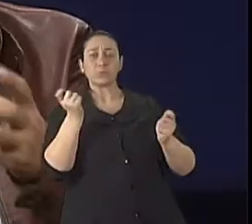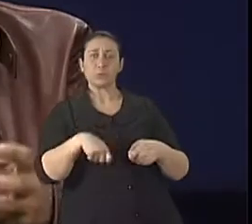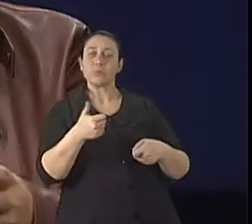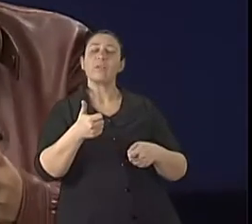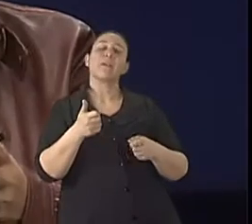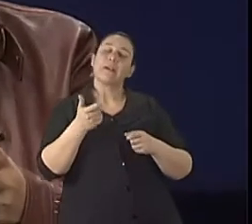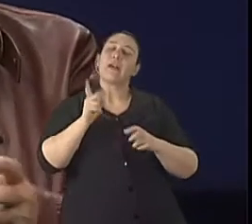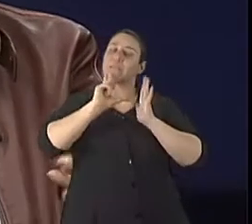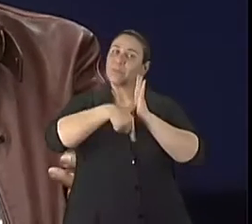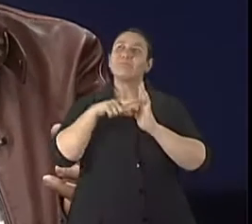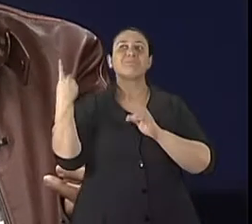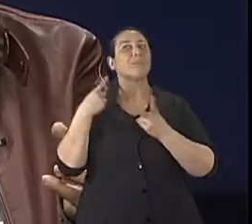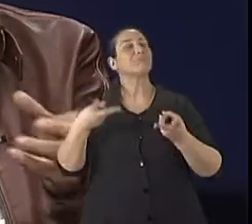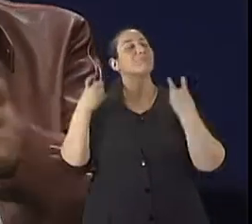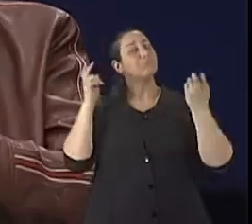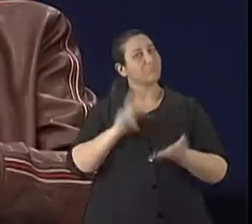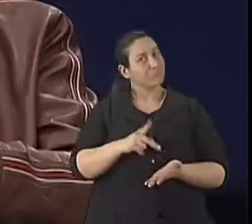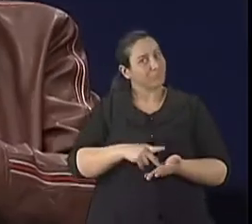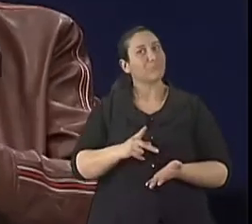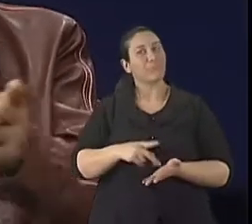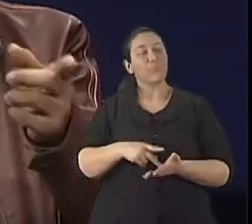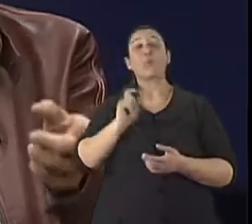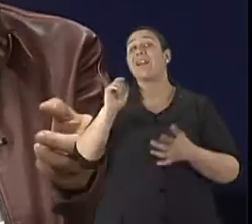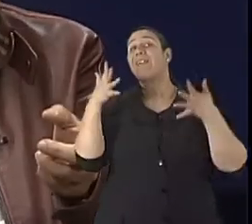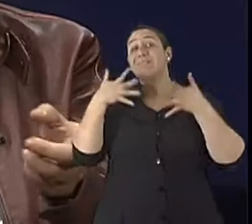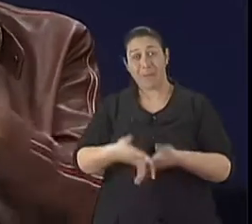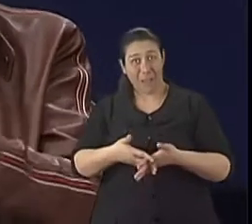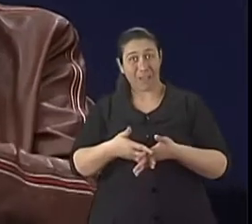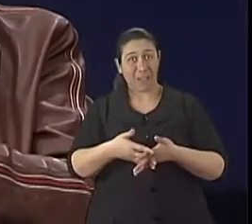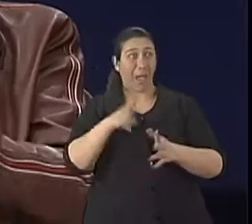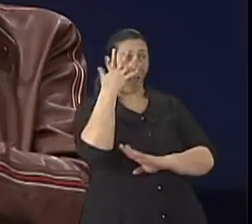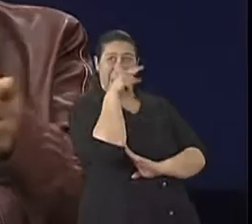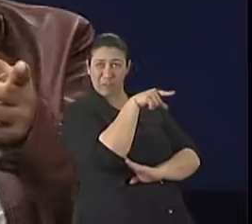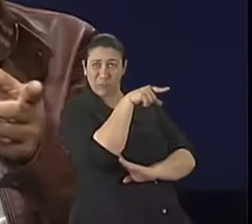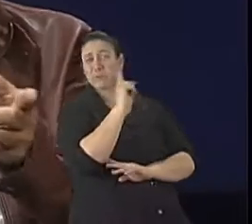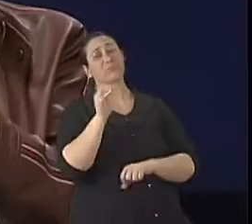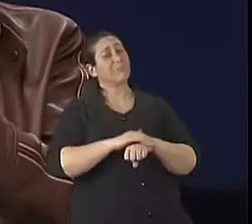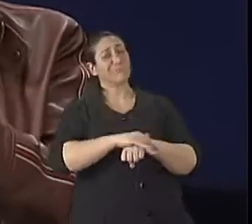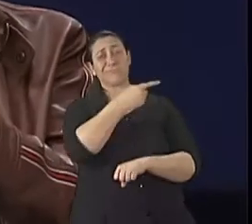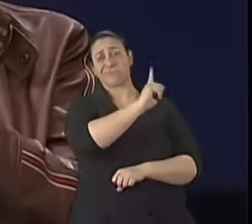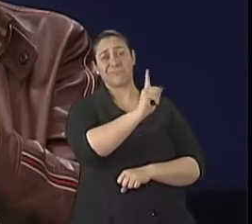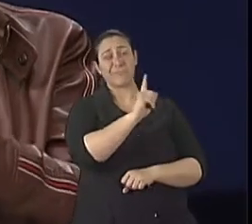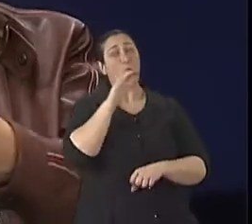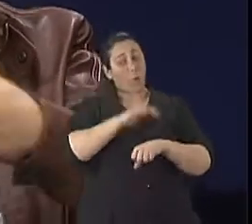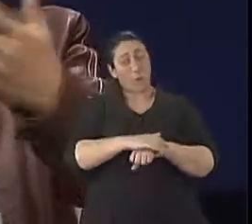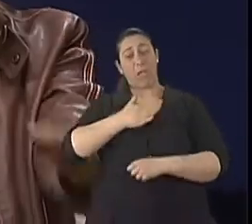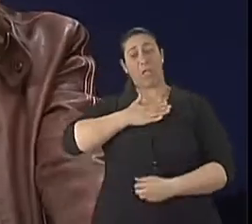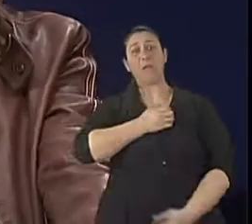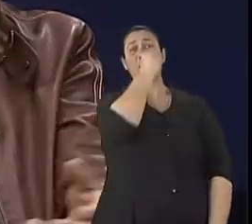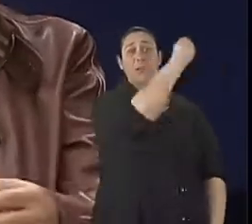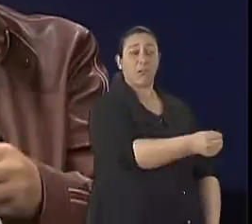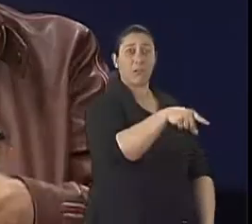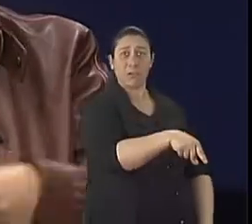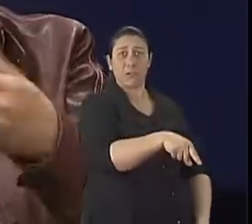a gente foi vendo realmente, olha, o que atrapalha a calçada não é propriamente a árvore. A calçada está atrapalhando a árvore. Porque ela está num